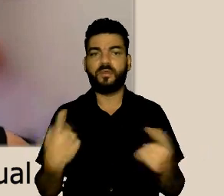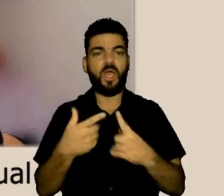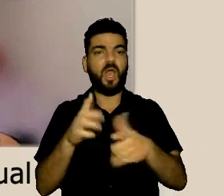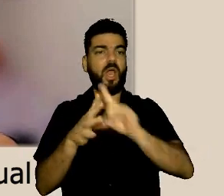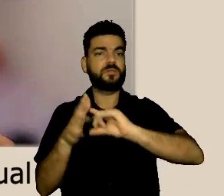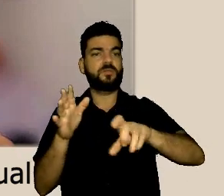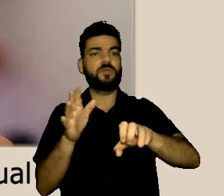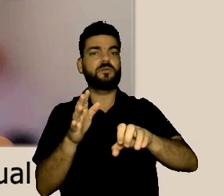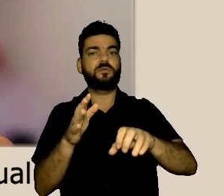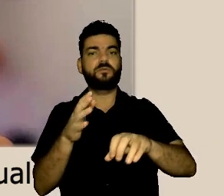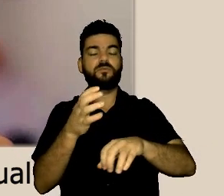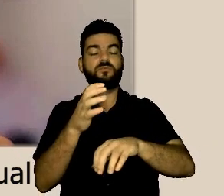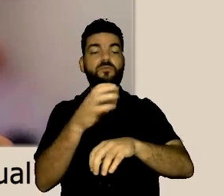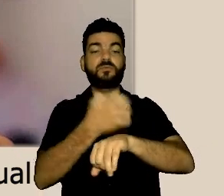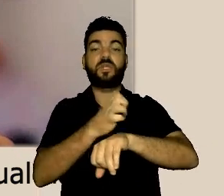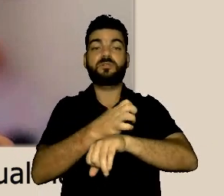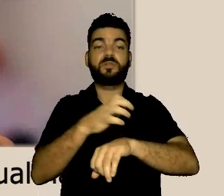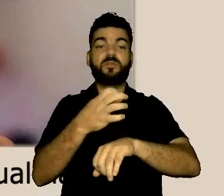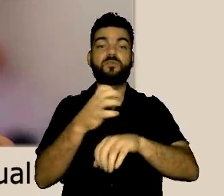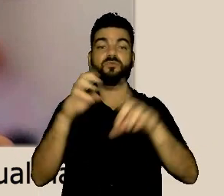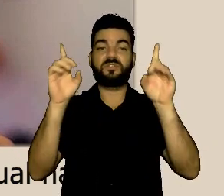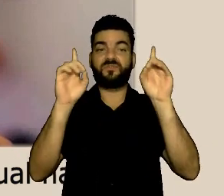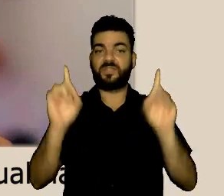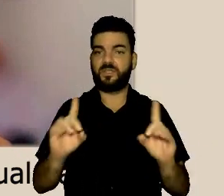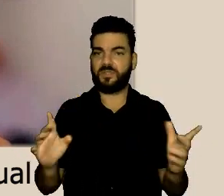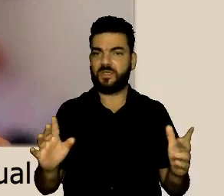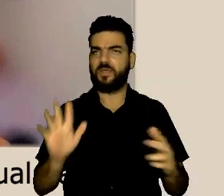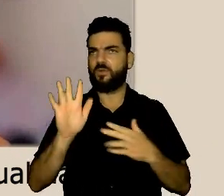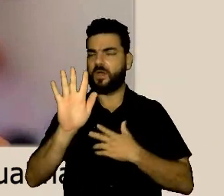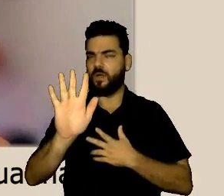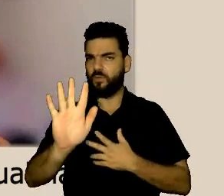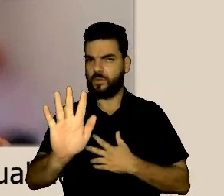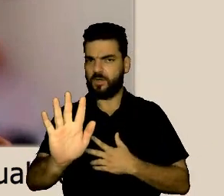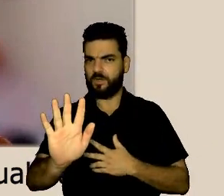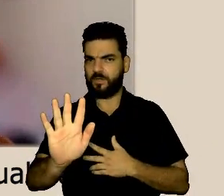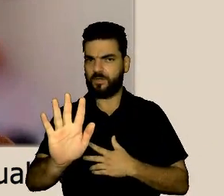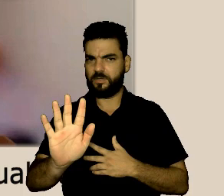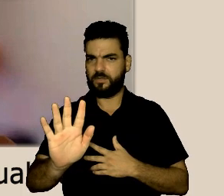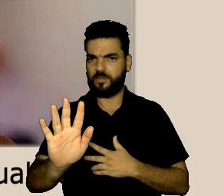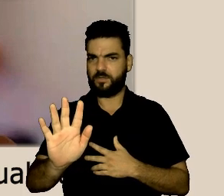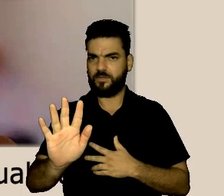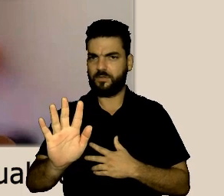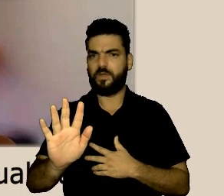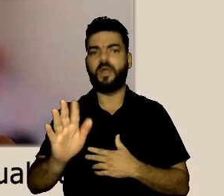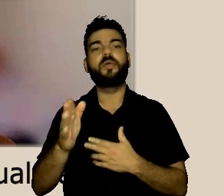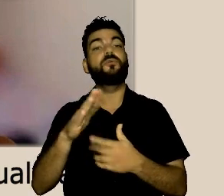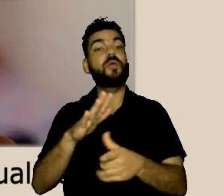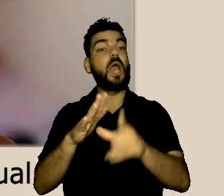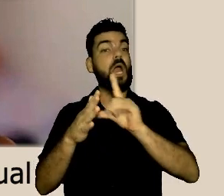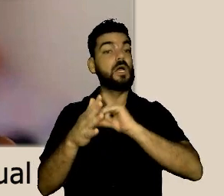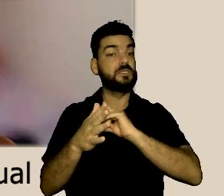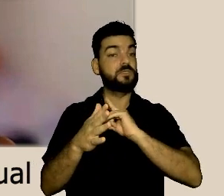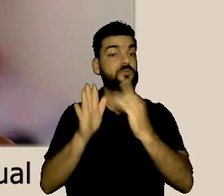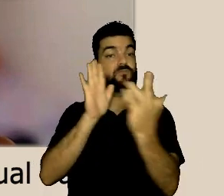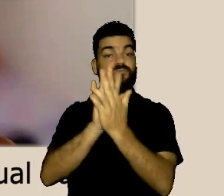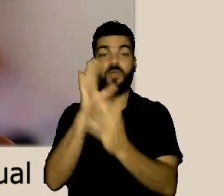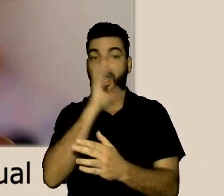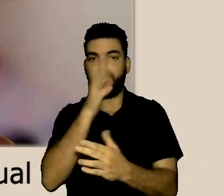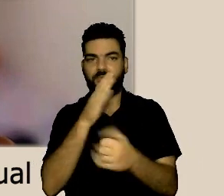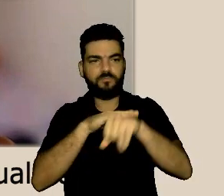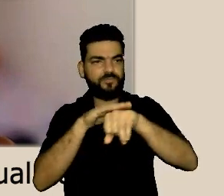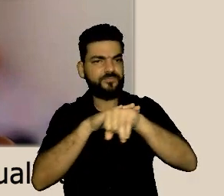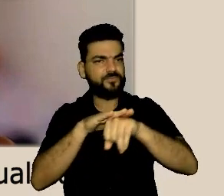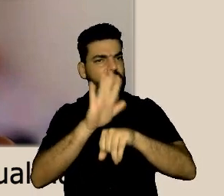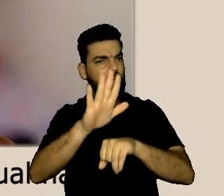e aí já começou aquela coisa antes de chegarem os estagiários com deficiência eu fiz uma mediação prévia